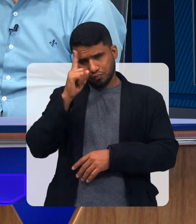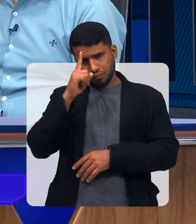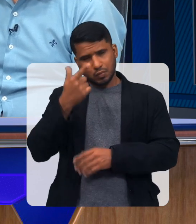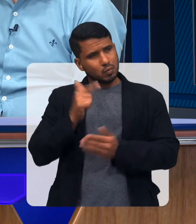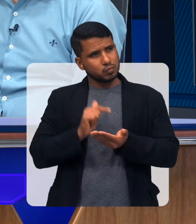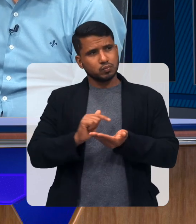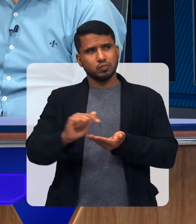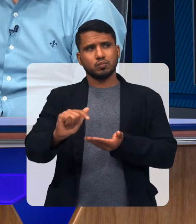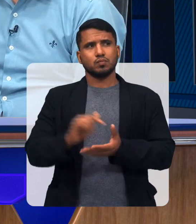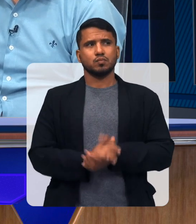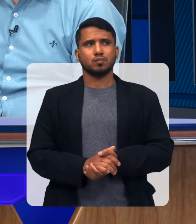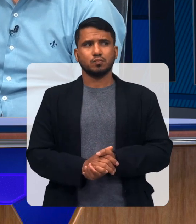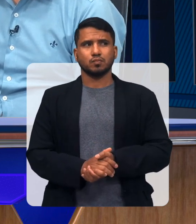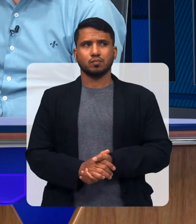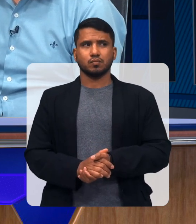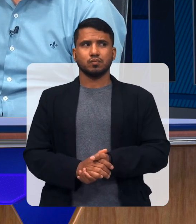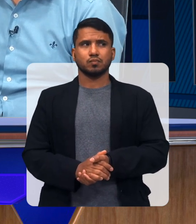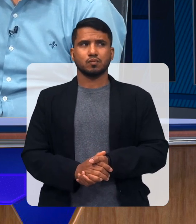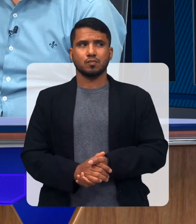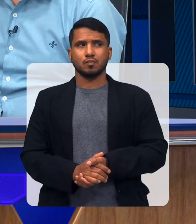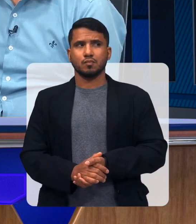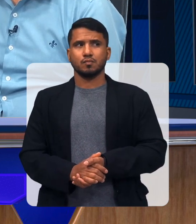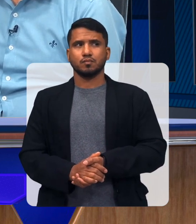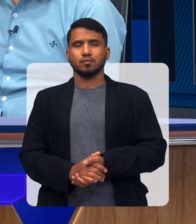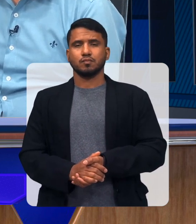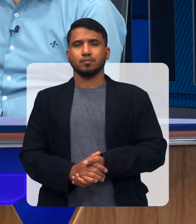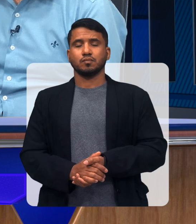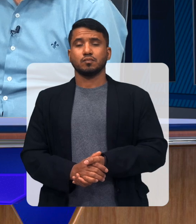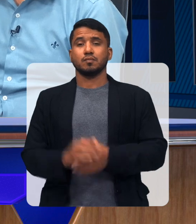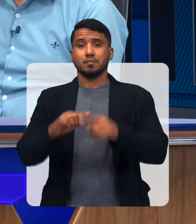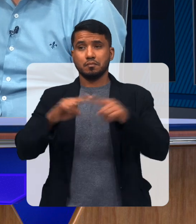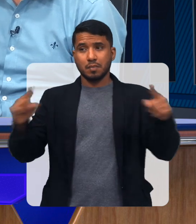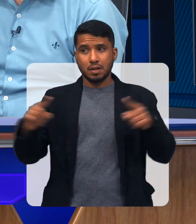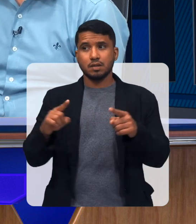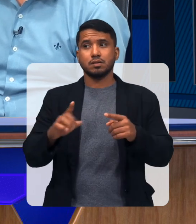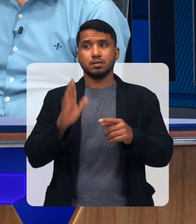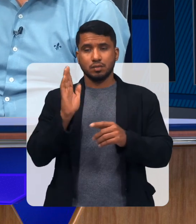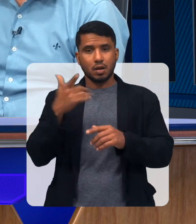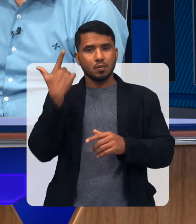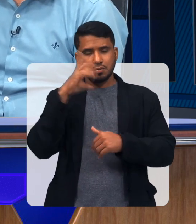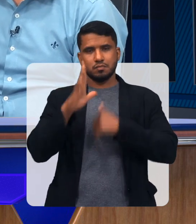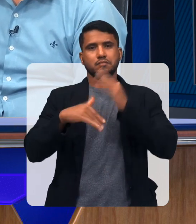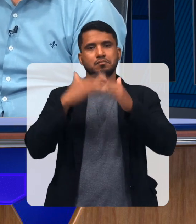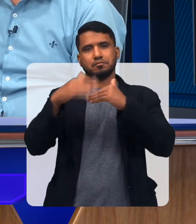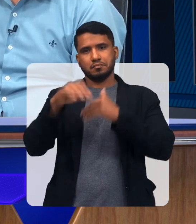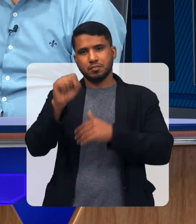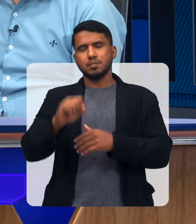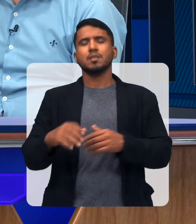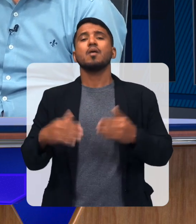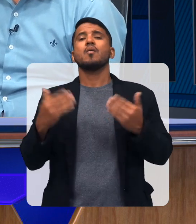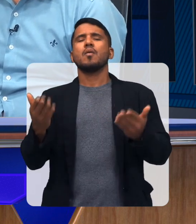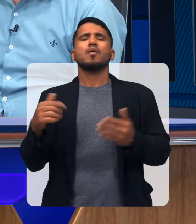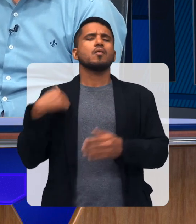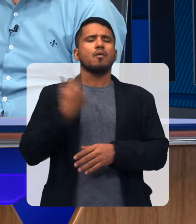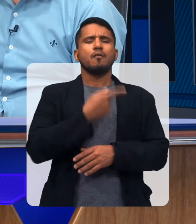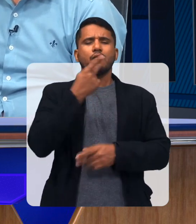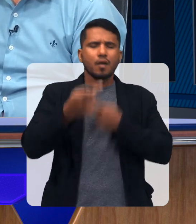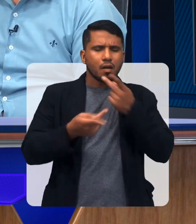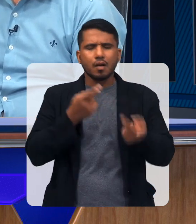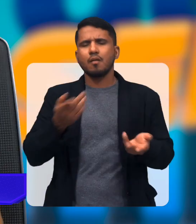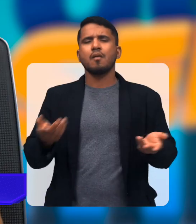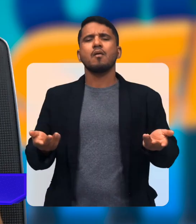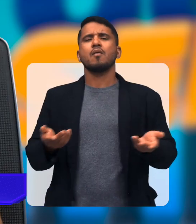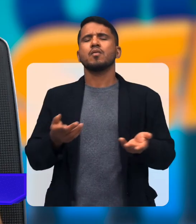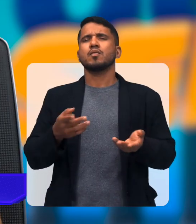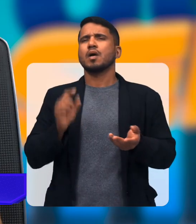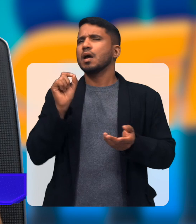intensa, né E é eterna, né O tempo todo É constante Constante Constante, né Constante, isso Mas muitos avanços a gente já